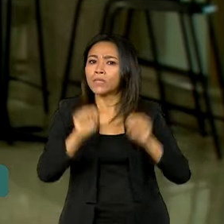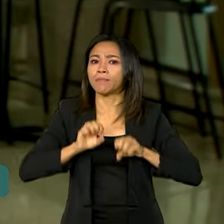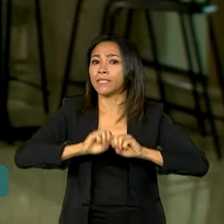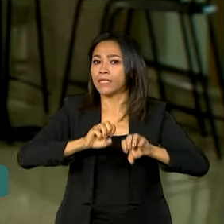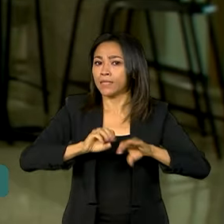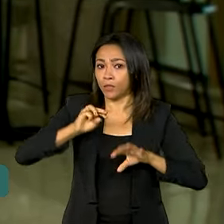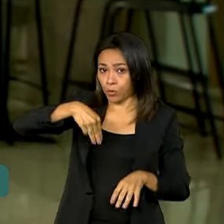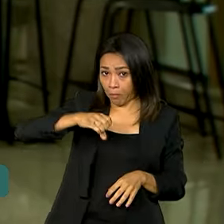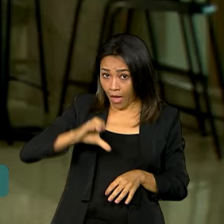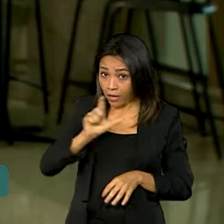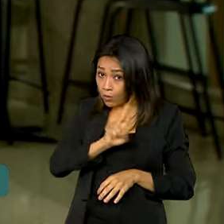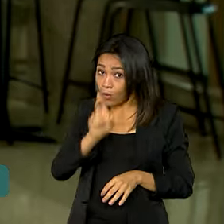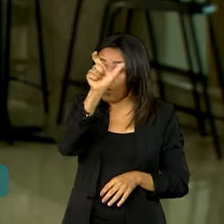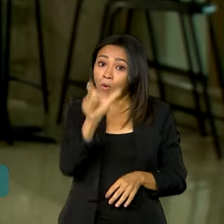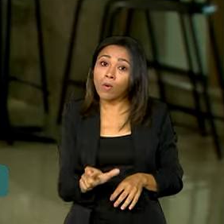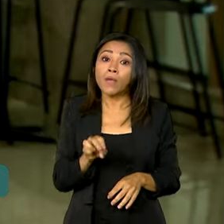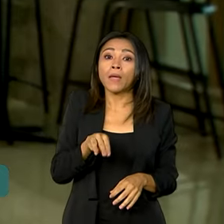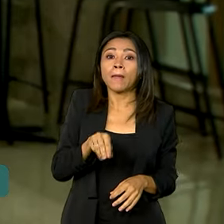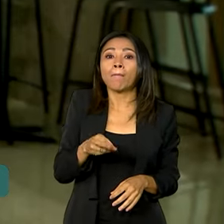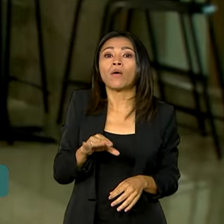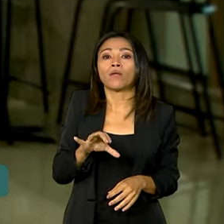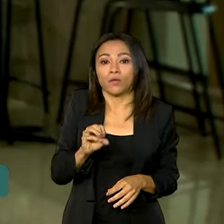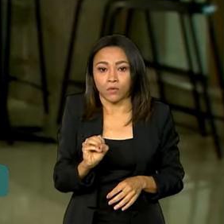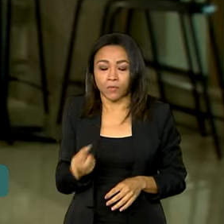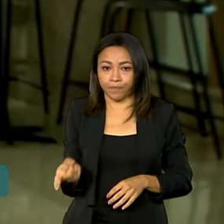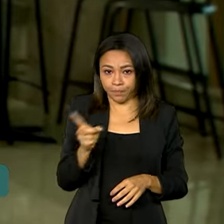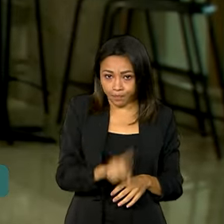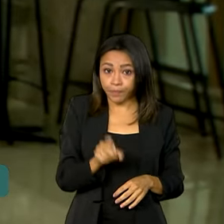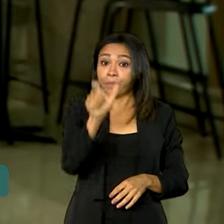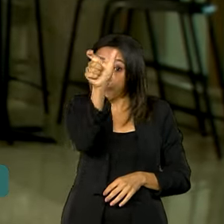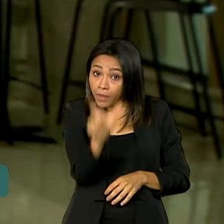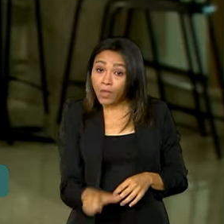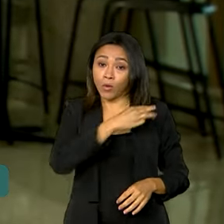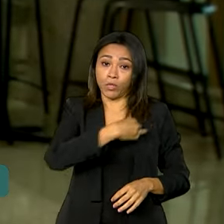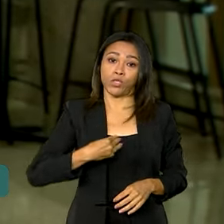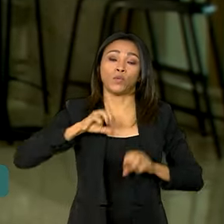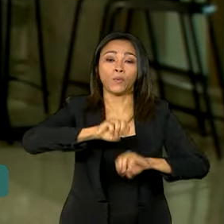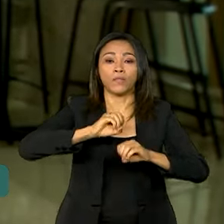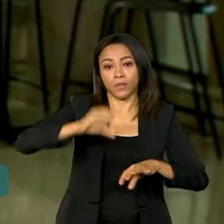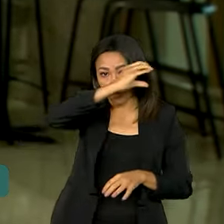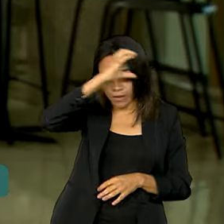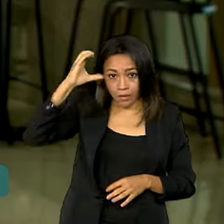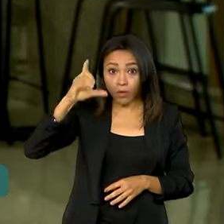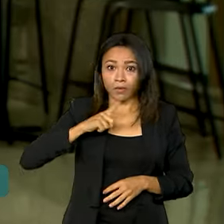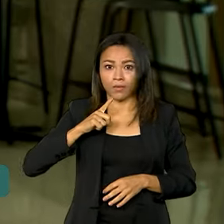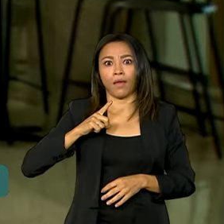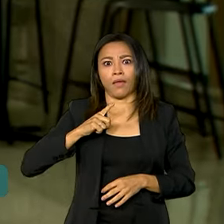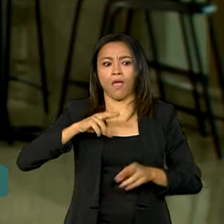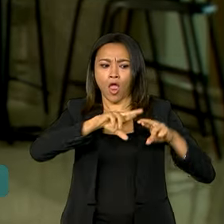MEC, Maurício Holanda. O ministro da Educação, Camilo Santana, ele tem reuniões bilaterais.